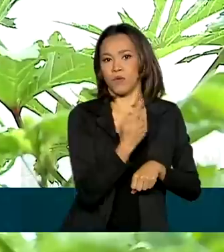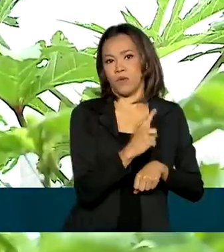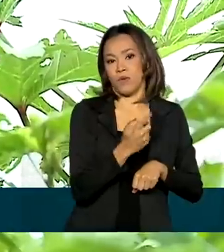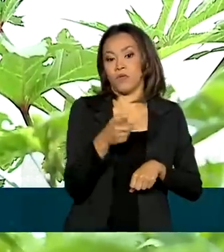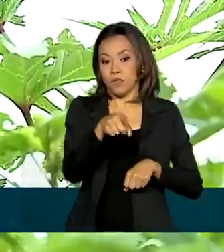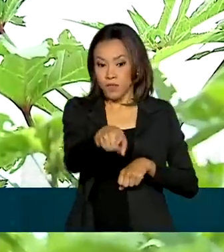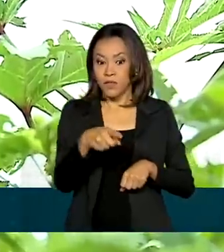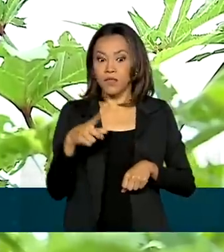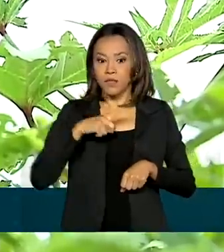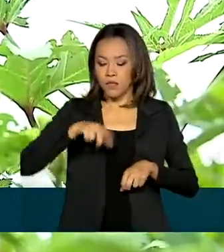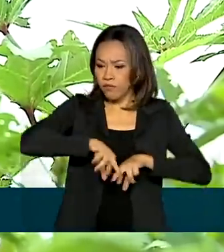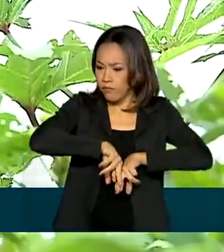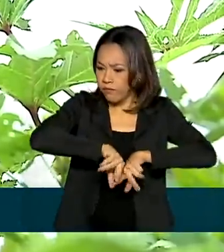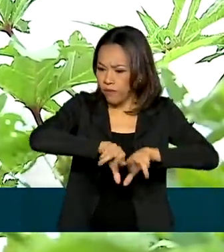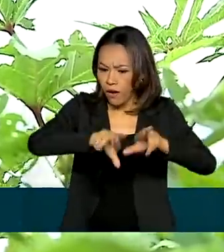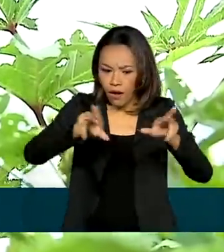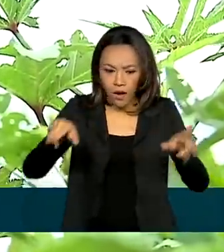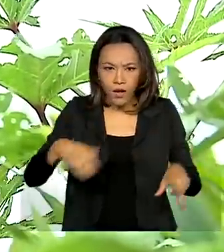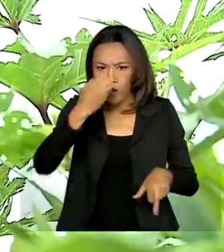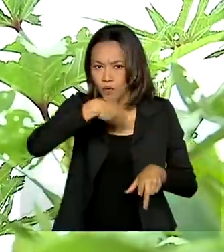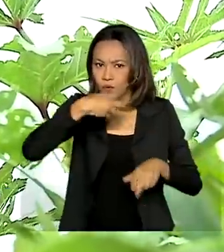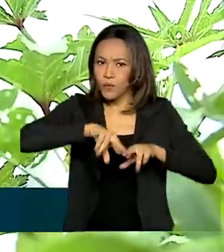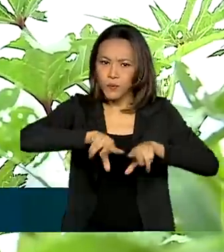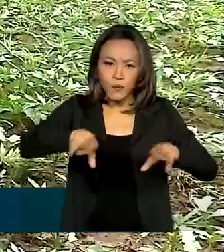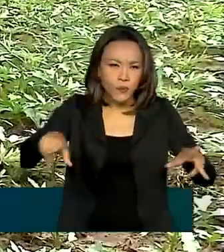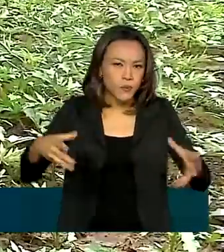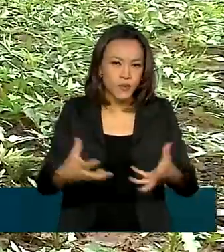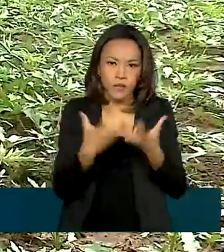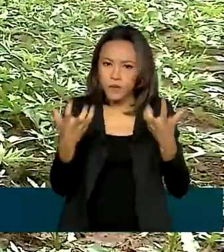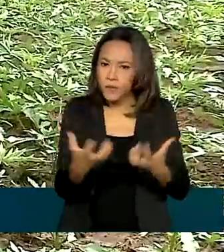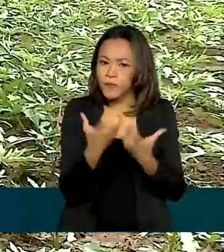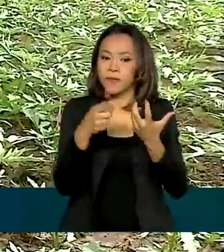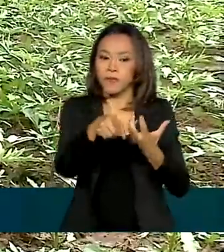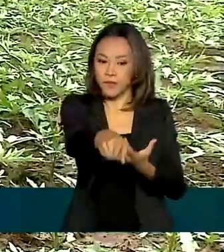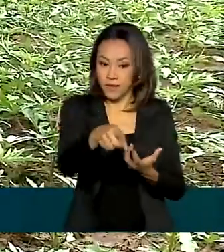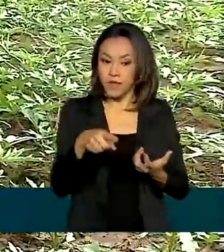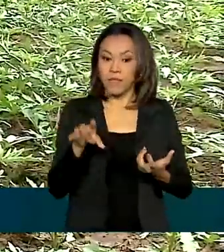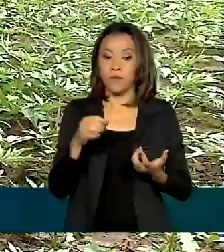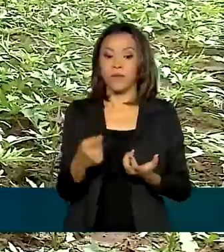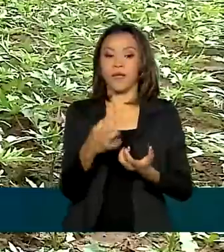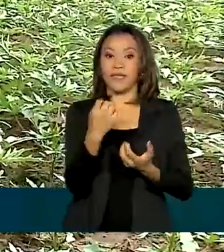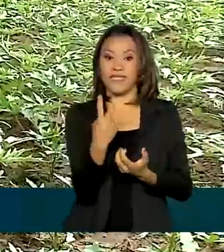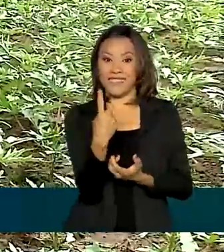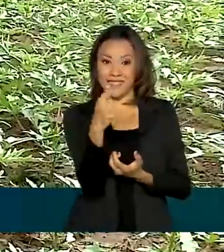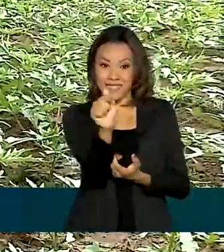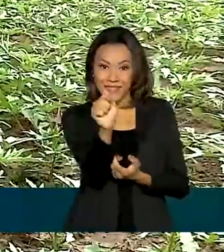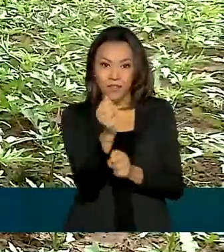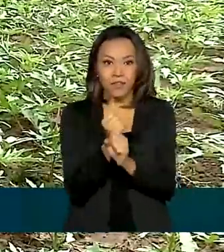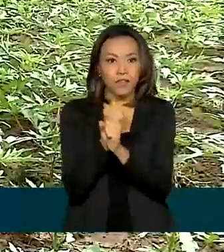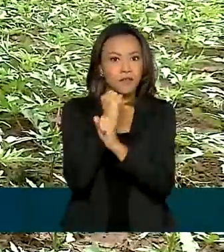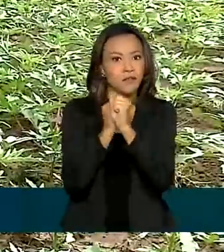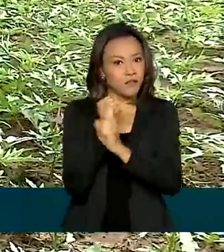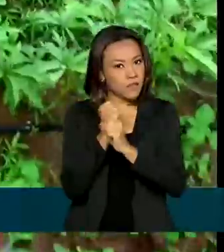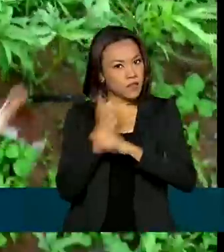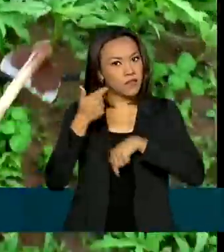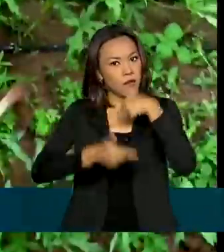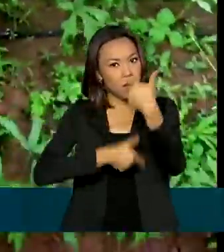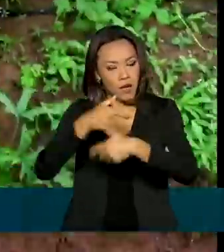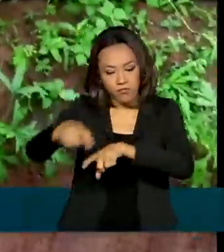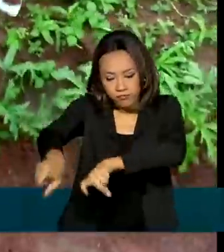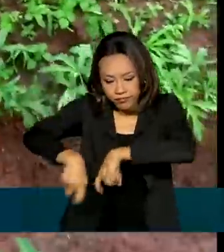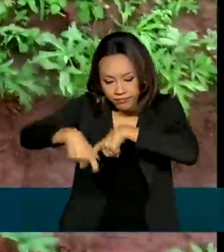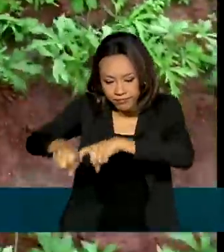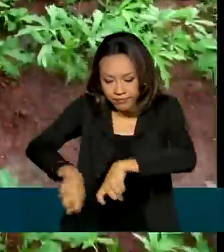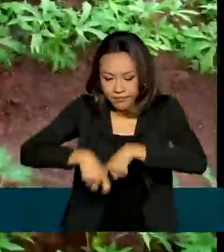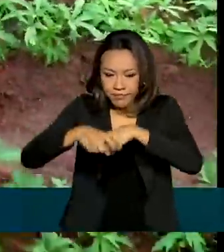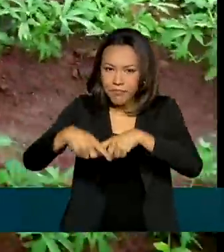e mais uma variedade de frutas, legumes e verduras. Lá se vão 17 anos produzindo numa terra em que